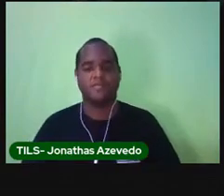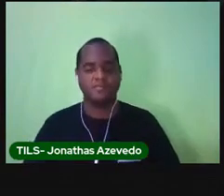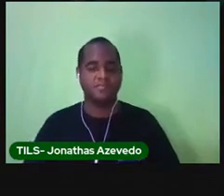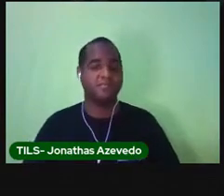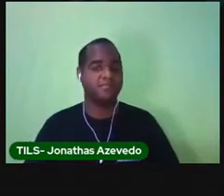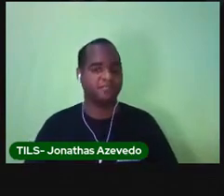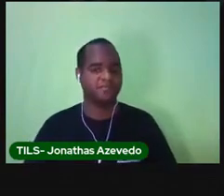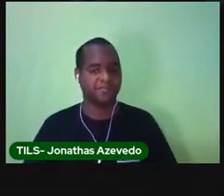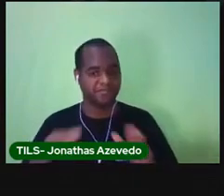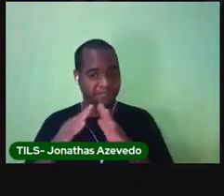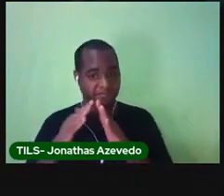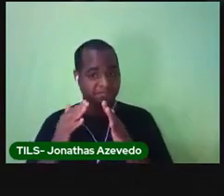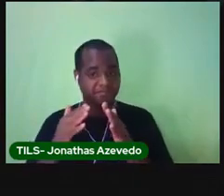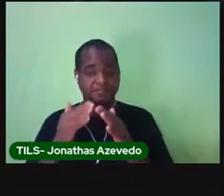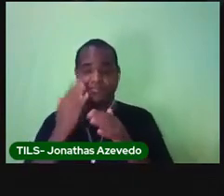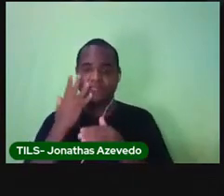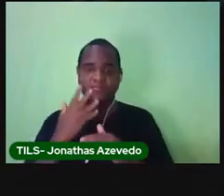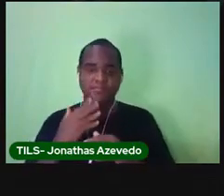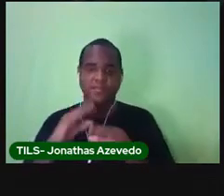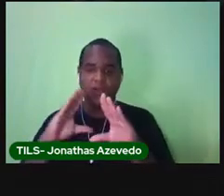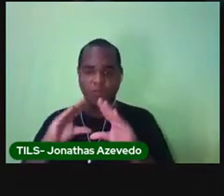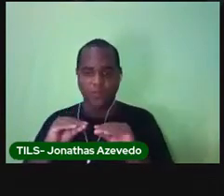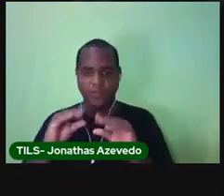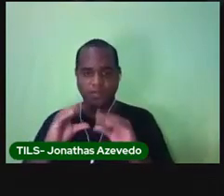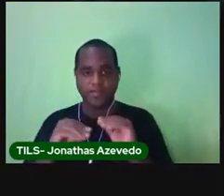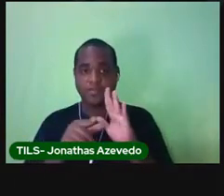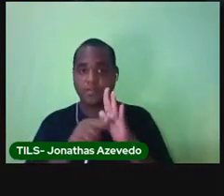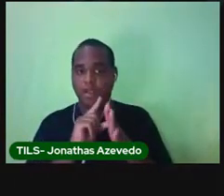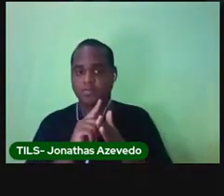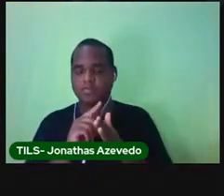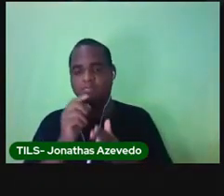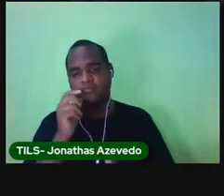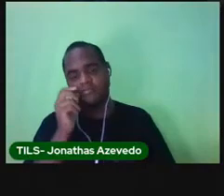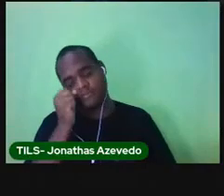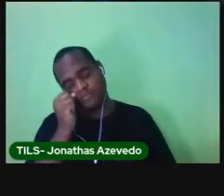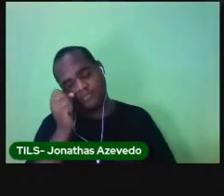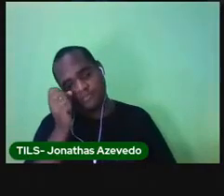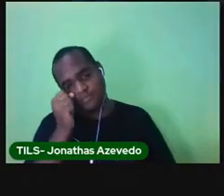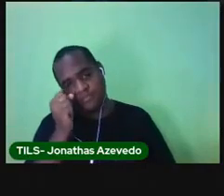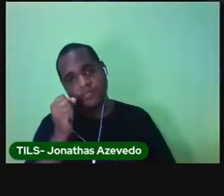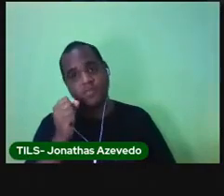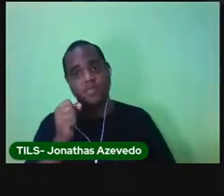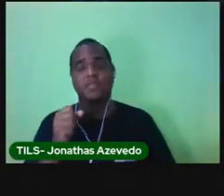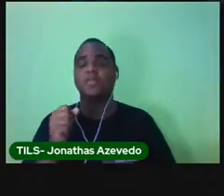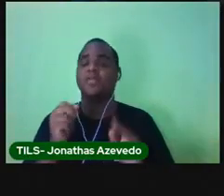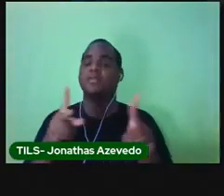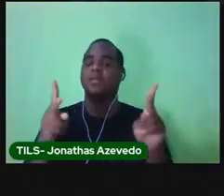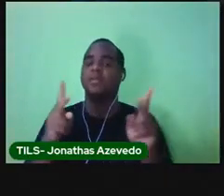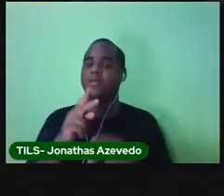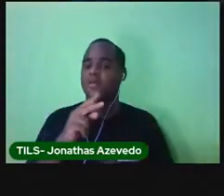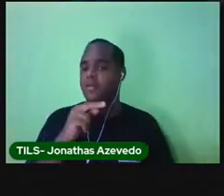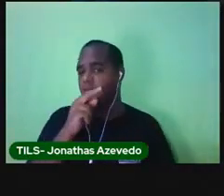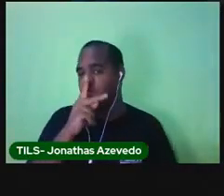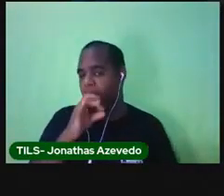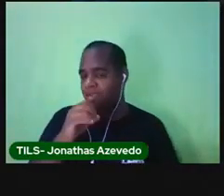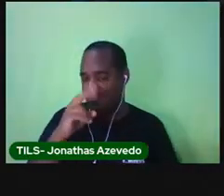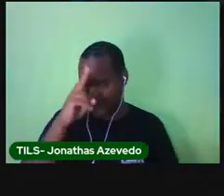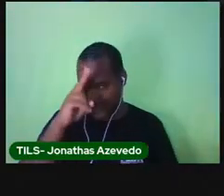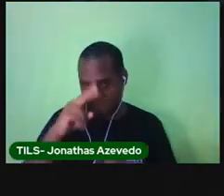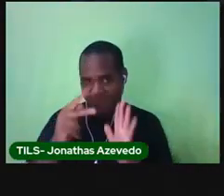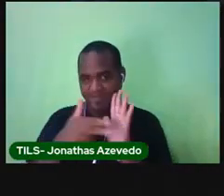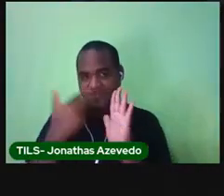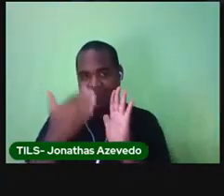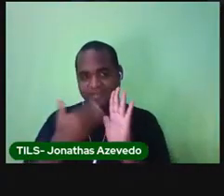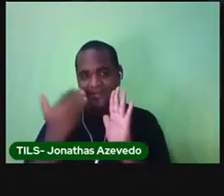As crianças de noite vão dormir antes dos grandes. Sempre meu pai me conta uma história. Eu